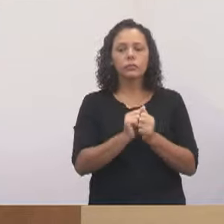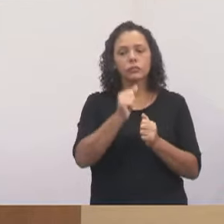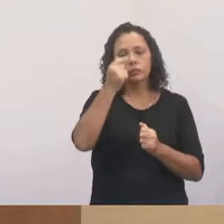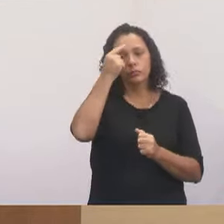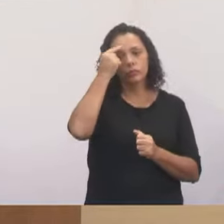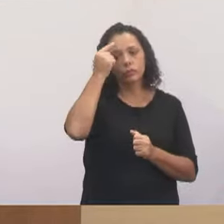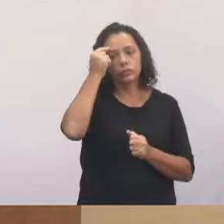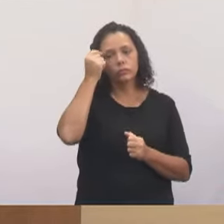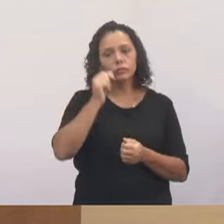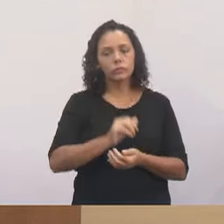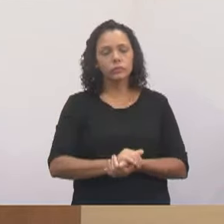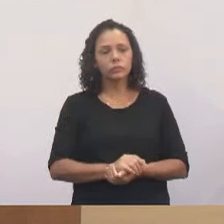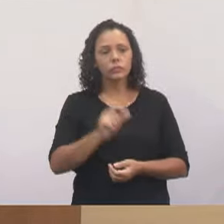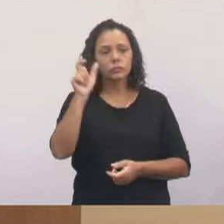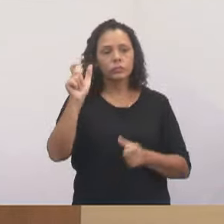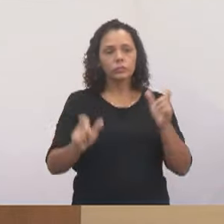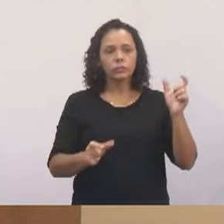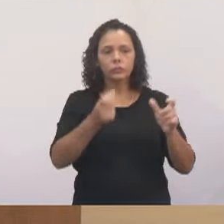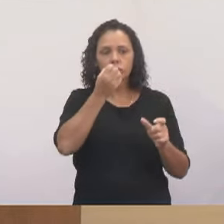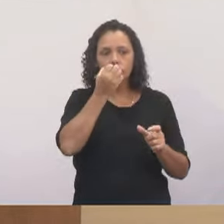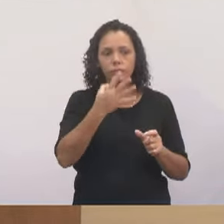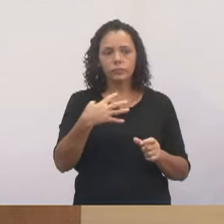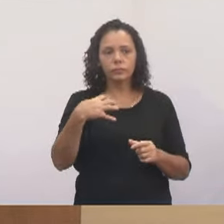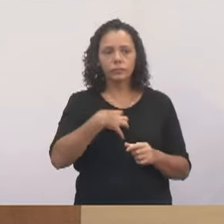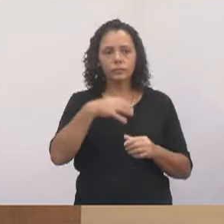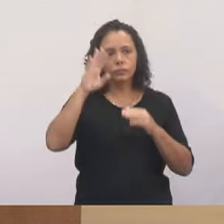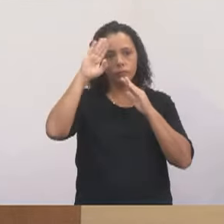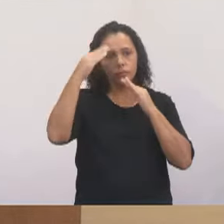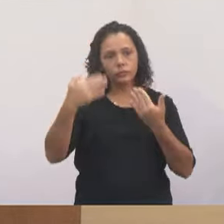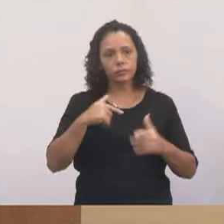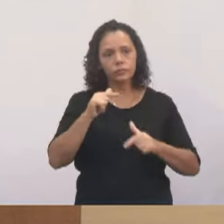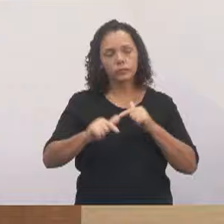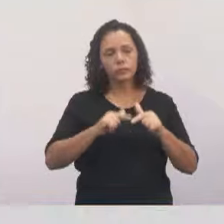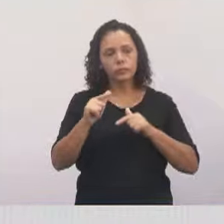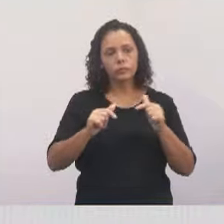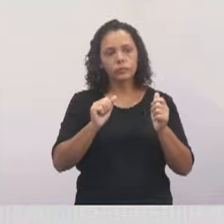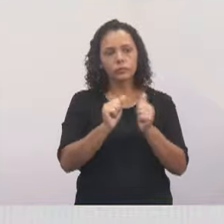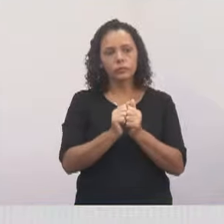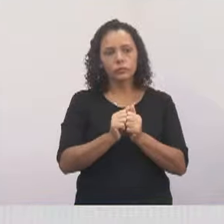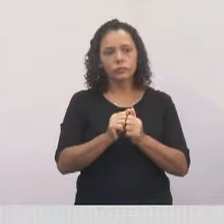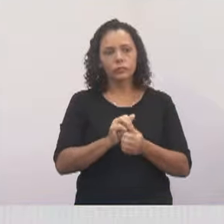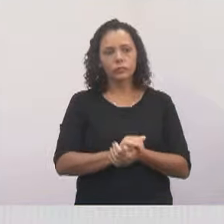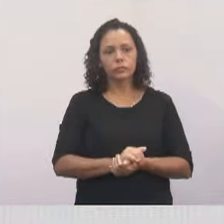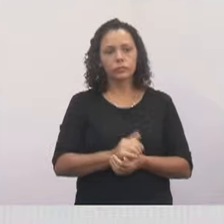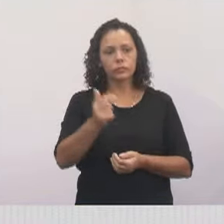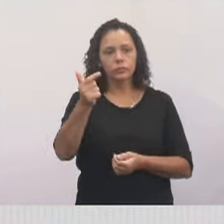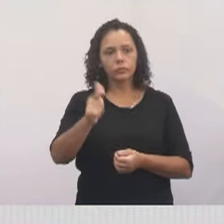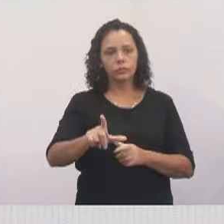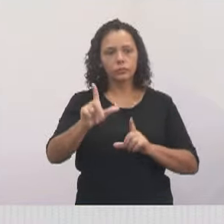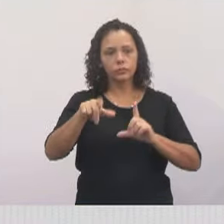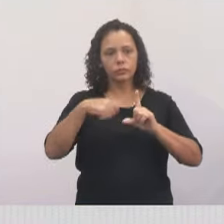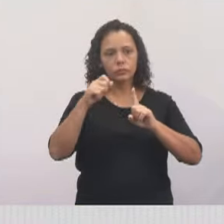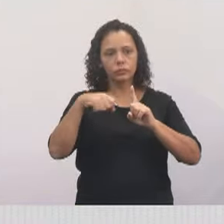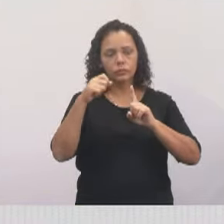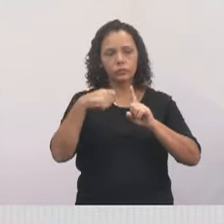Pessoas do Bem, que a gente tem a honra de trabalhar em conjunto. Pode colocar o próximo vídeo, por gentileza?